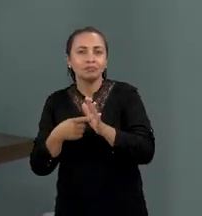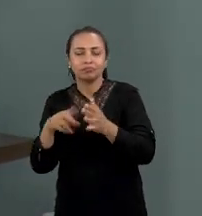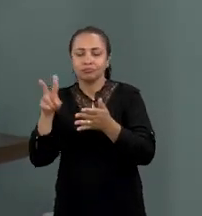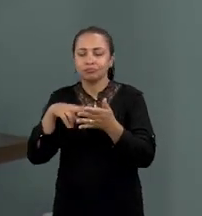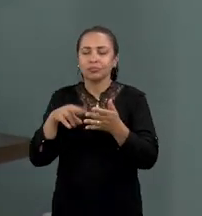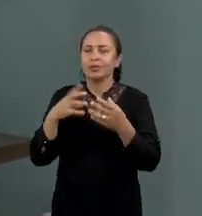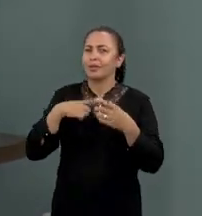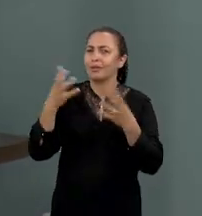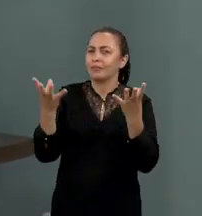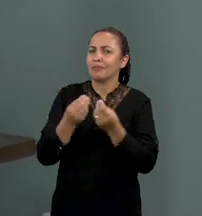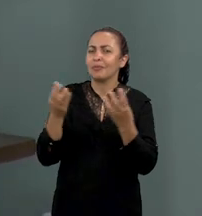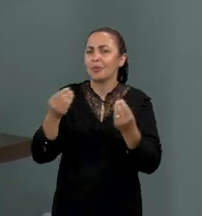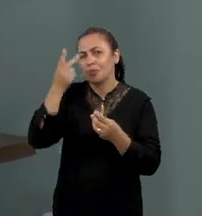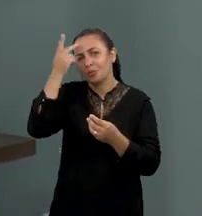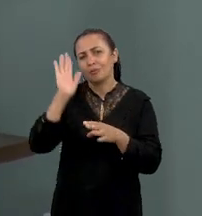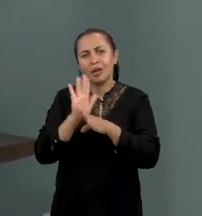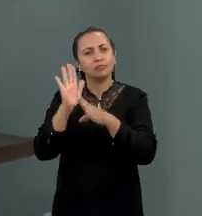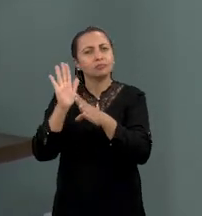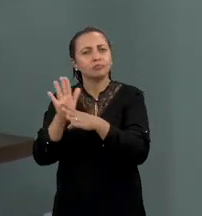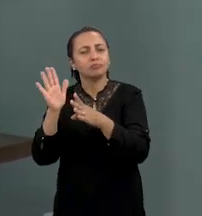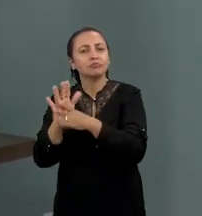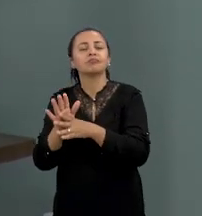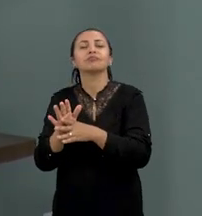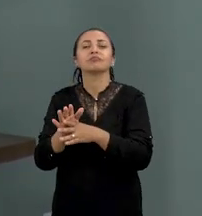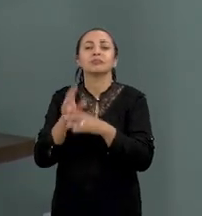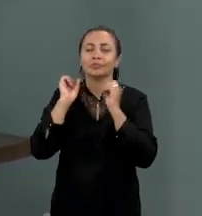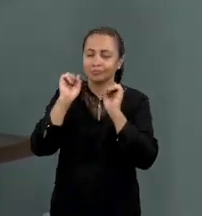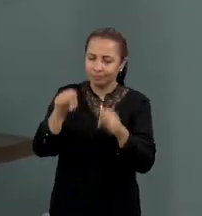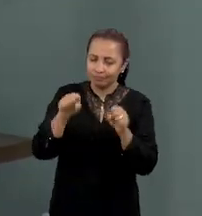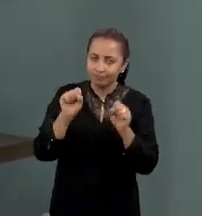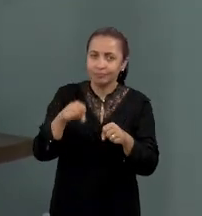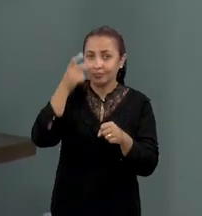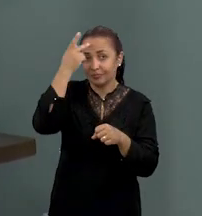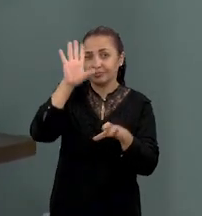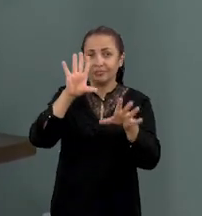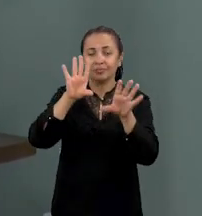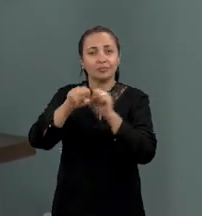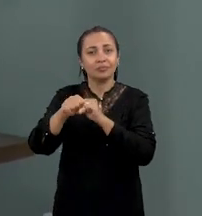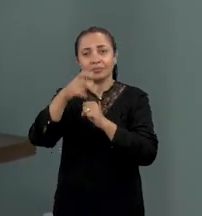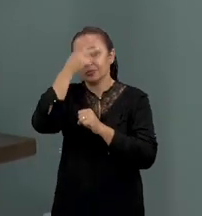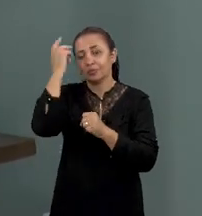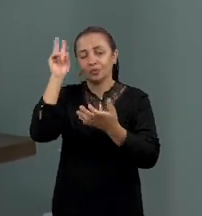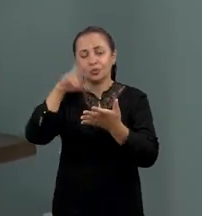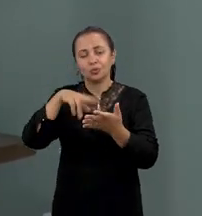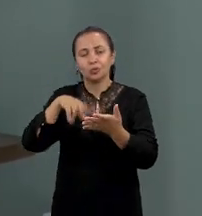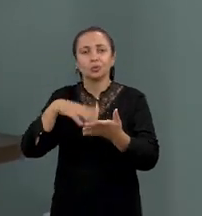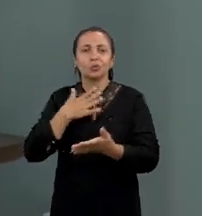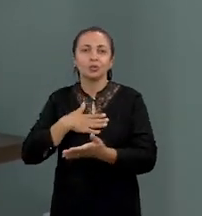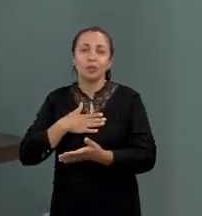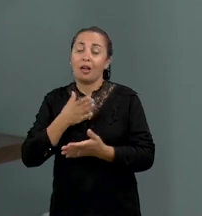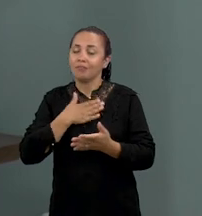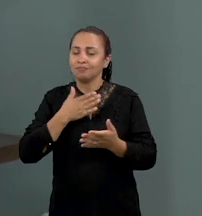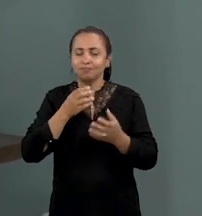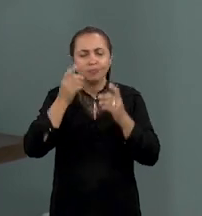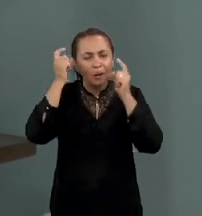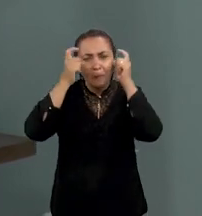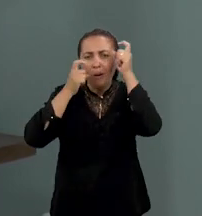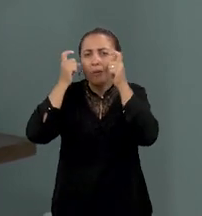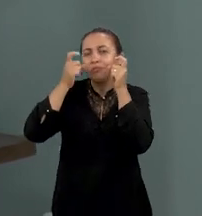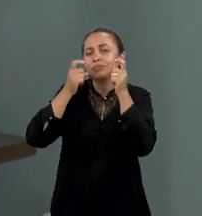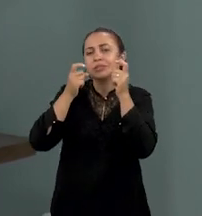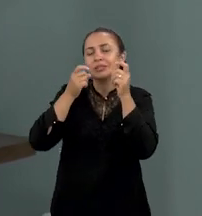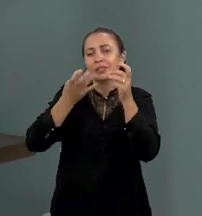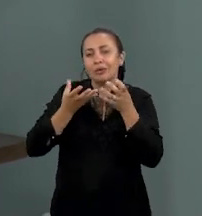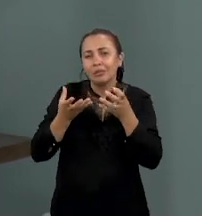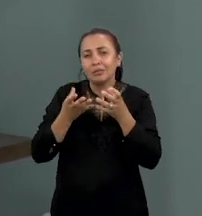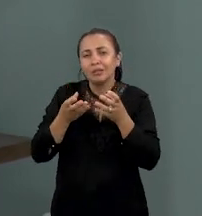literária, ele tem muito a contribuir, sim, para a formação de leitores, por exemplo, que é o meu viés, a